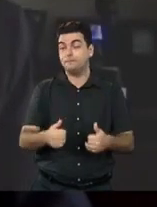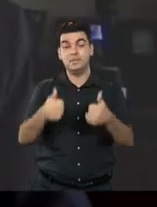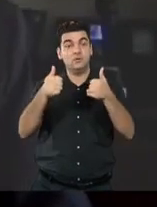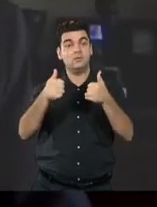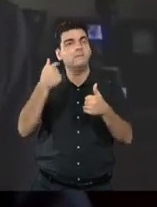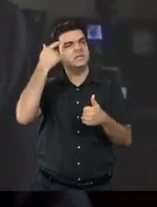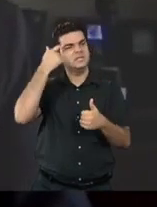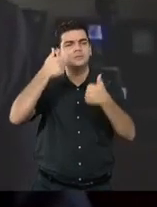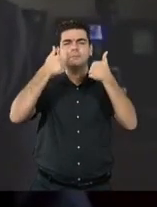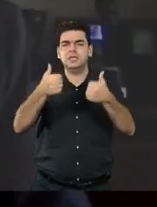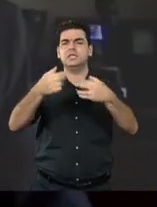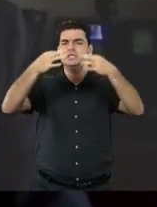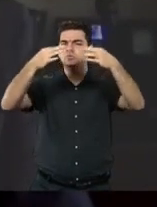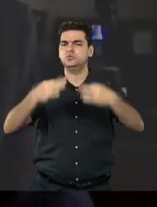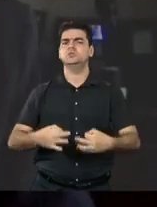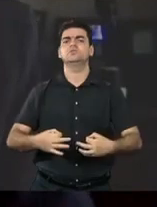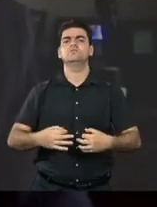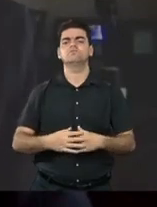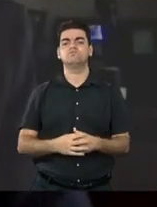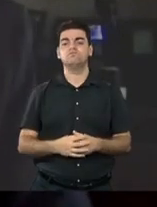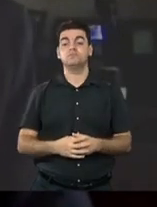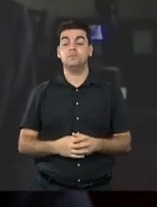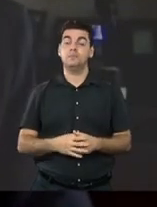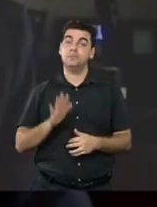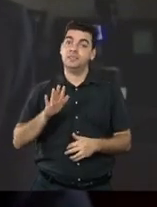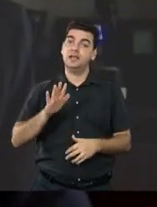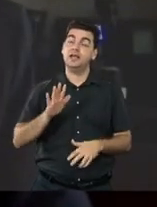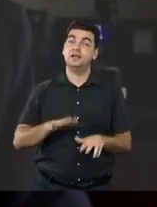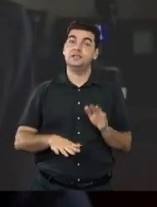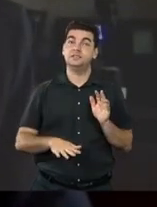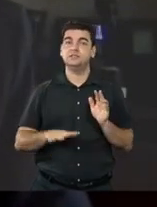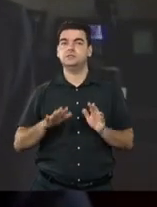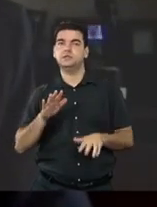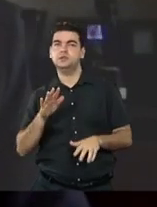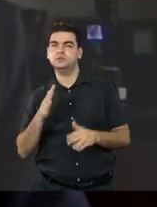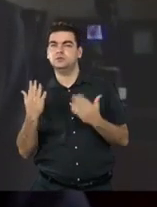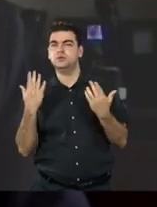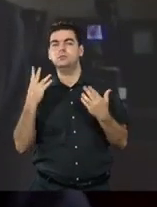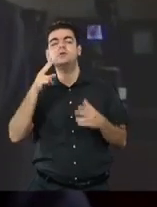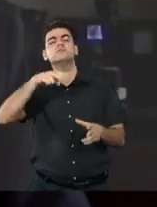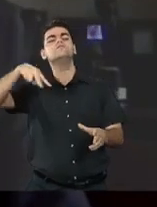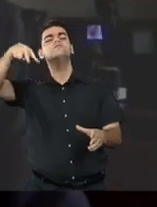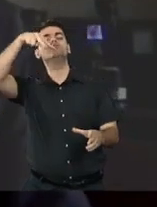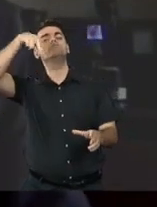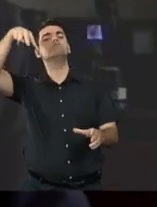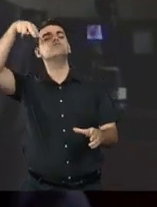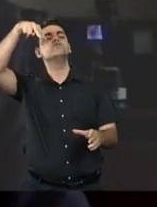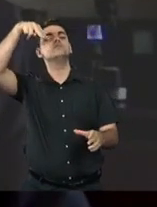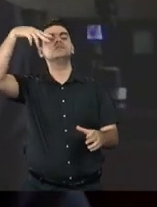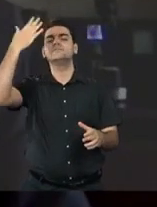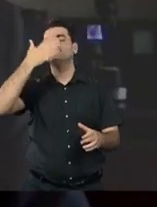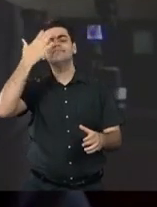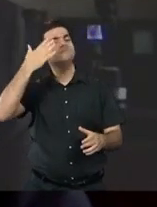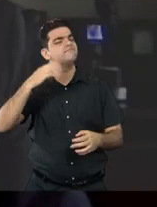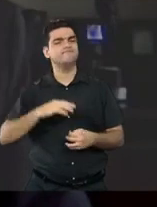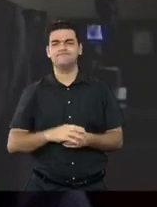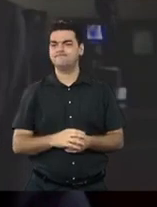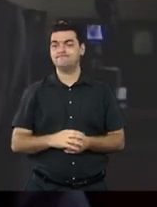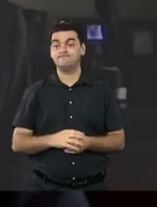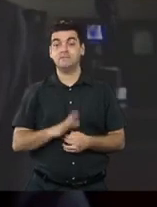e da justiça. Às vezes, a gente, olhando da superfície, não consegue ver isso,